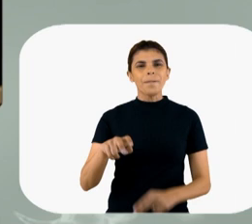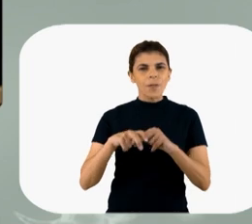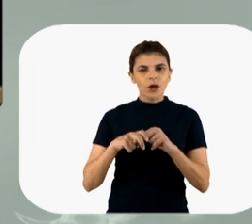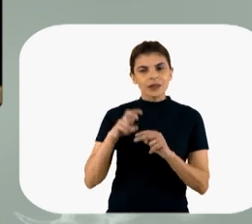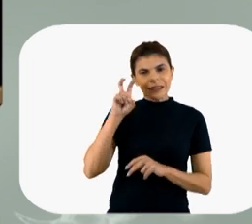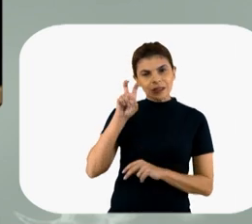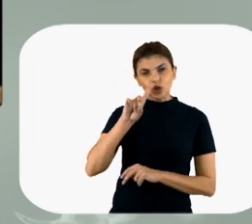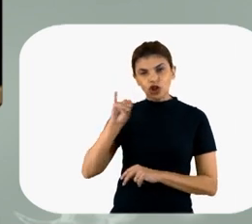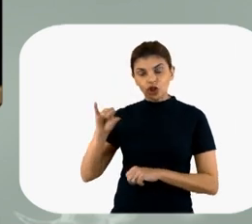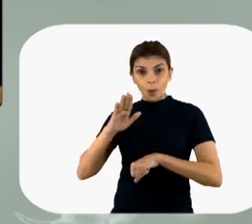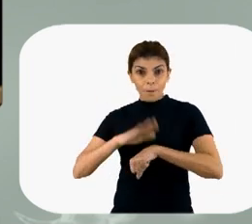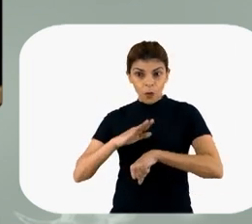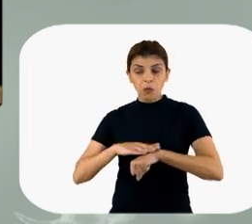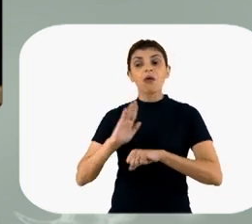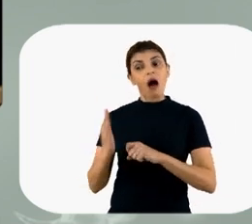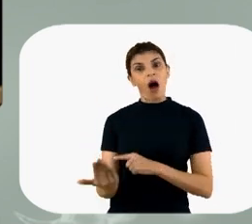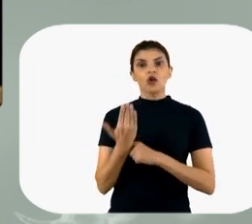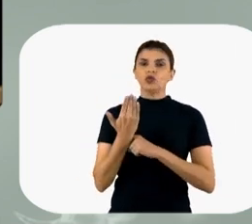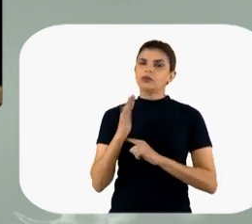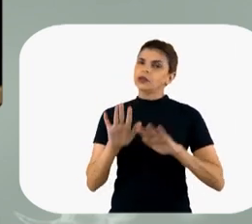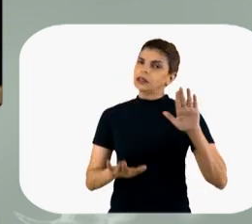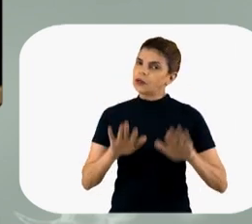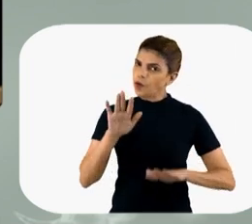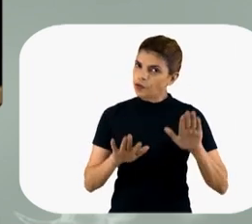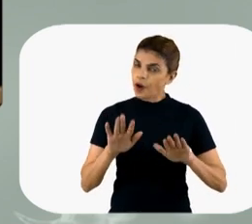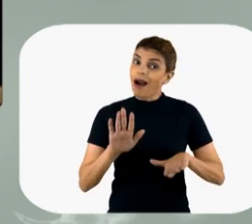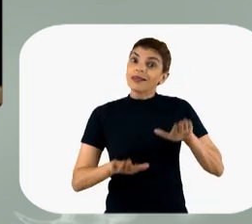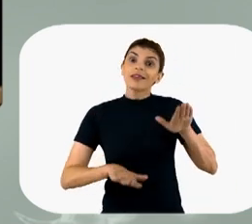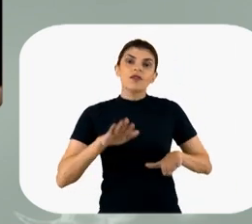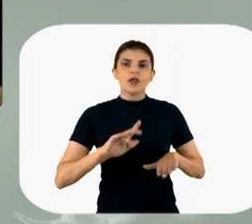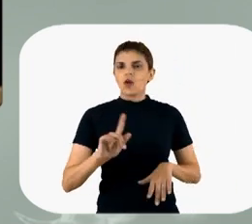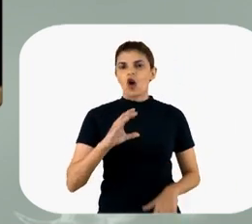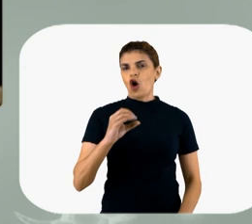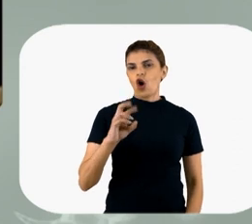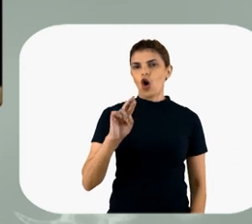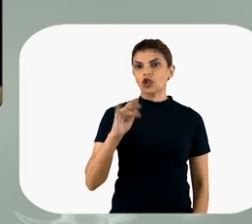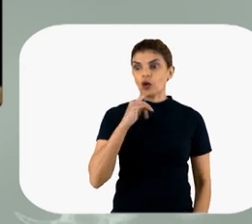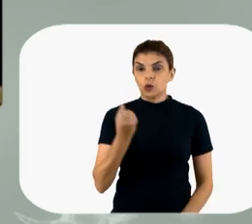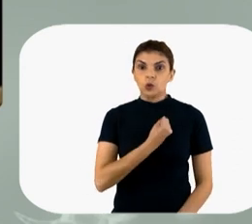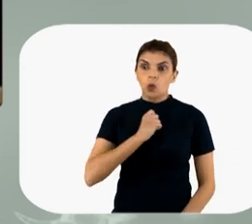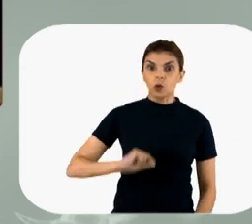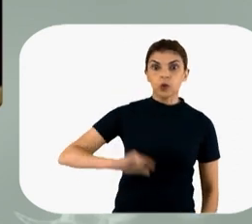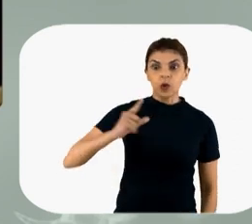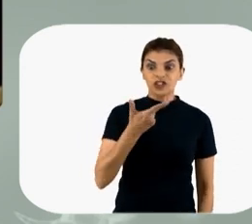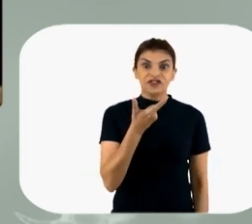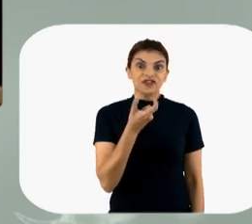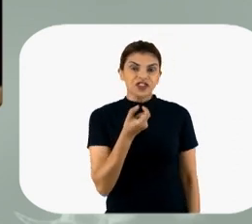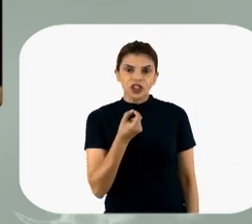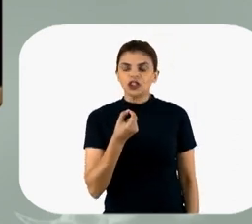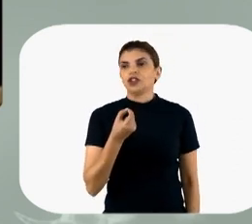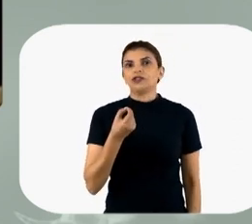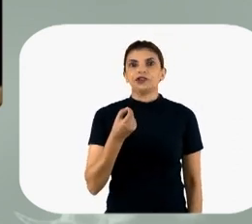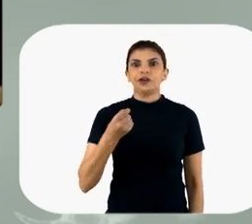por quilo durante cinco dias depois de esmame rápido, talvez ajude. Tem algumas vezes que talvez nada de corticoide em altas doses,